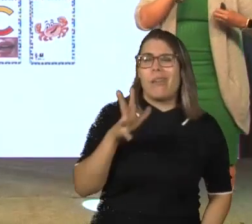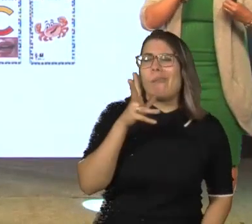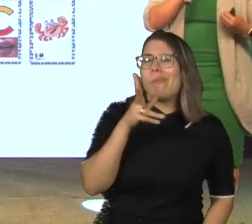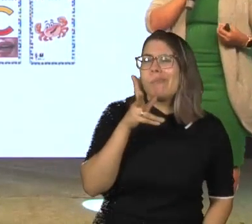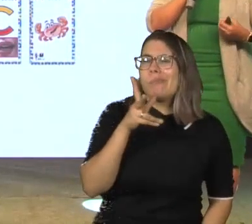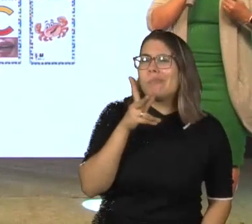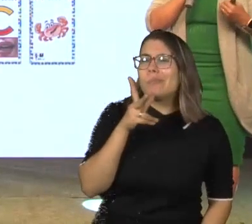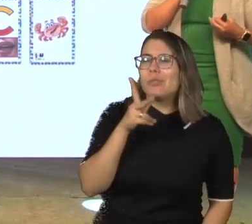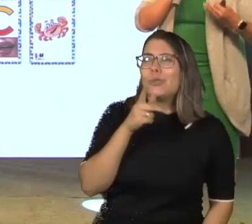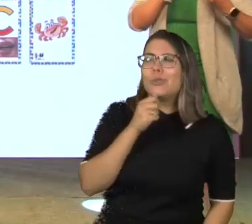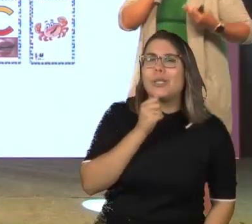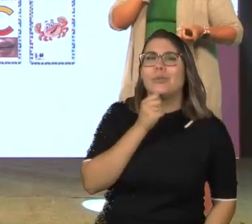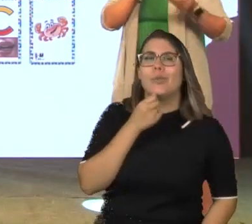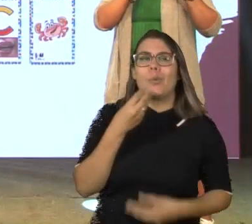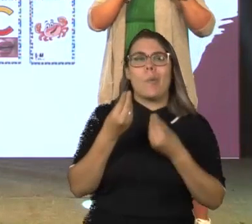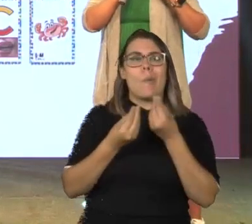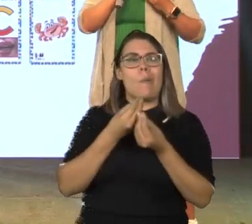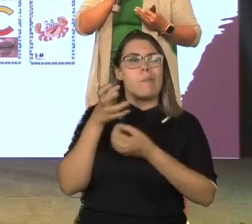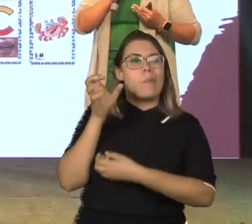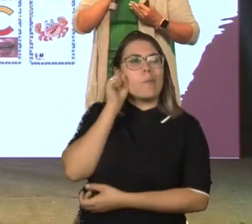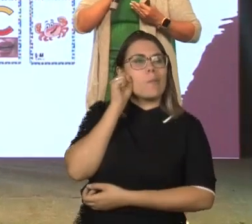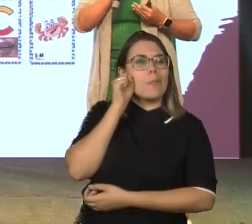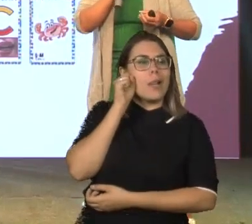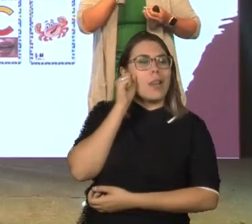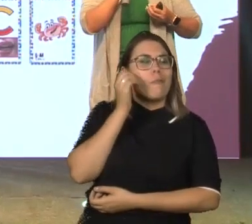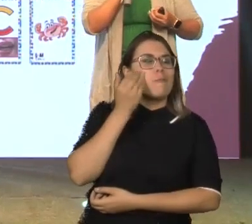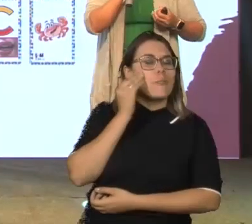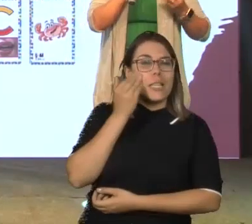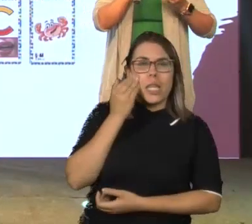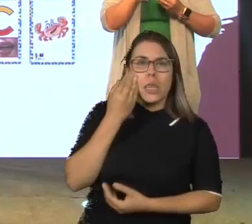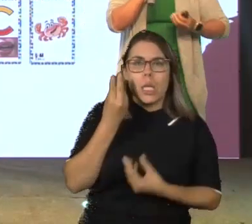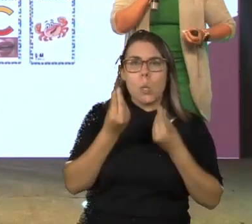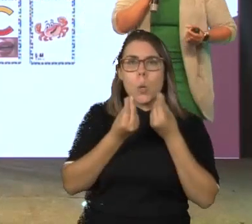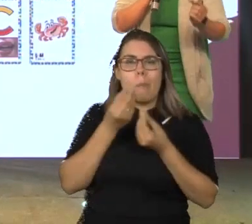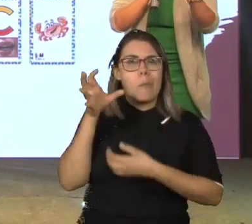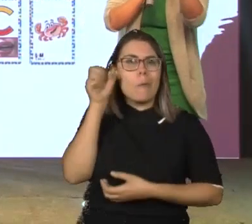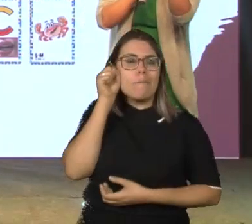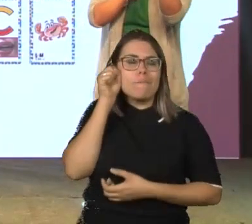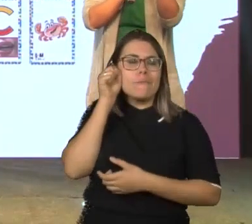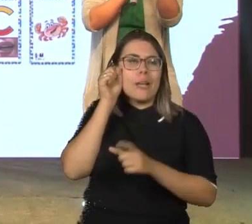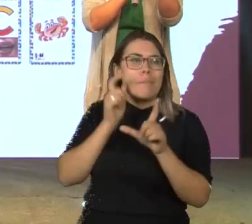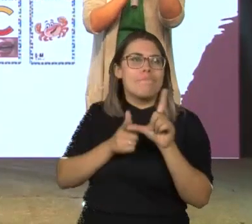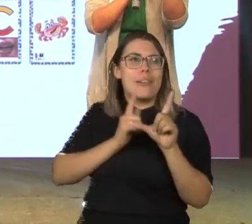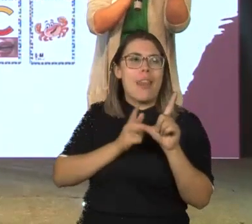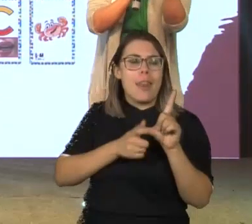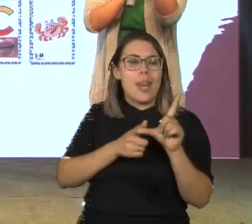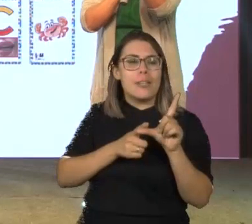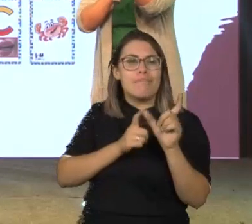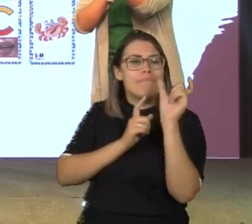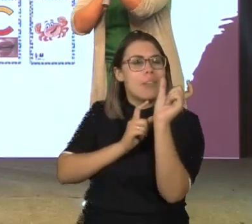a fechar a relação do grafema-fonema, essa relação do método fônico que parte da